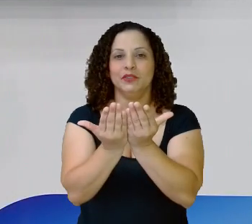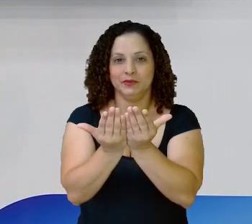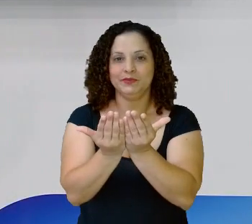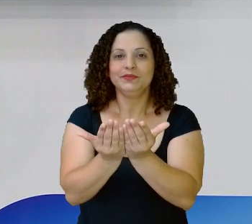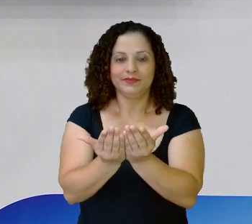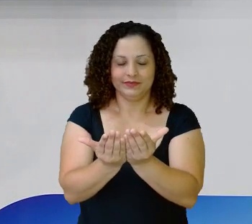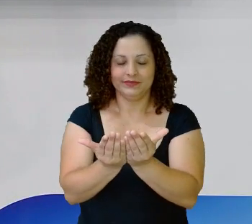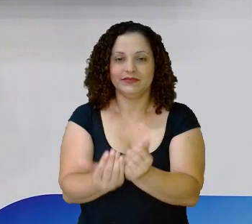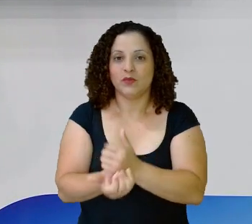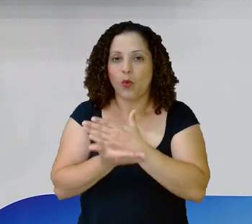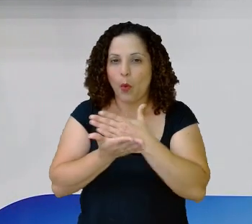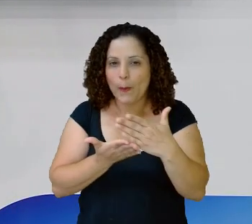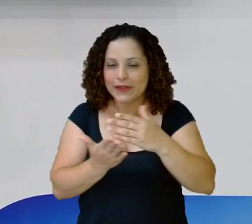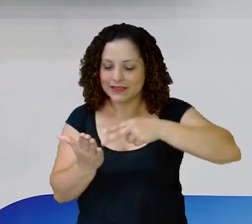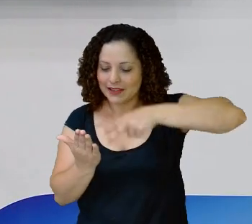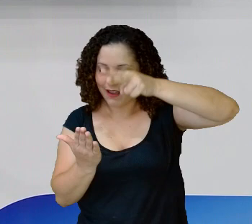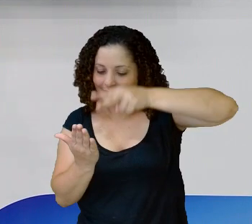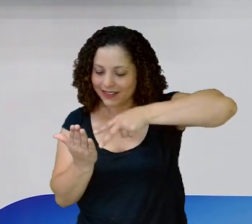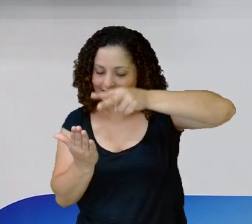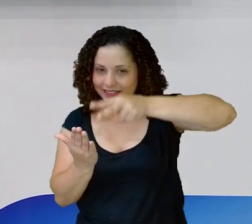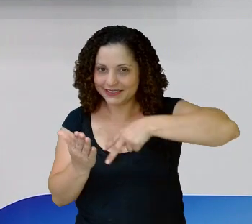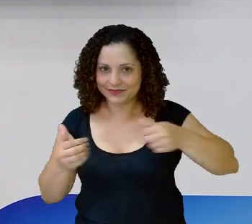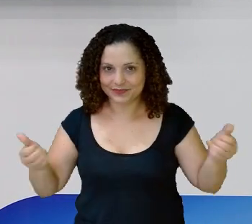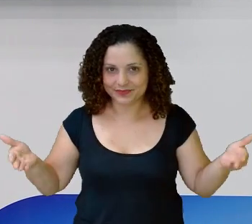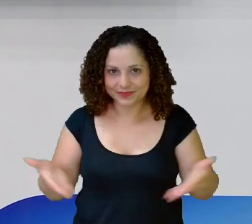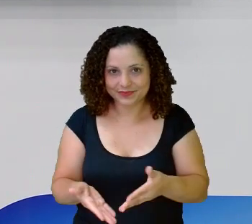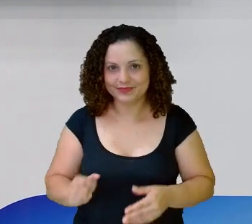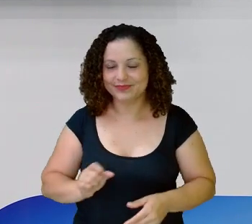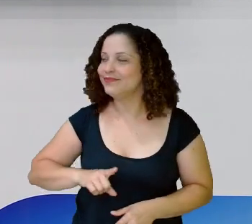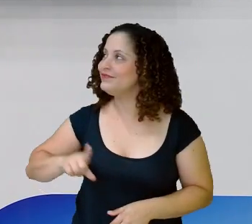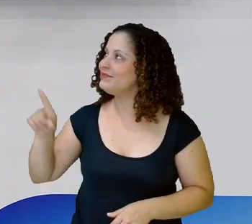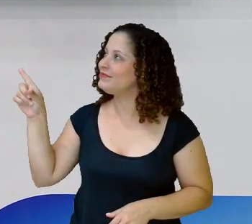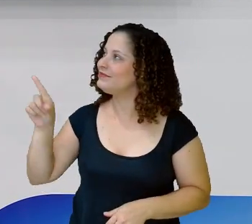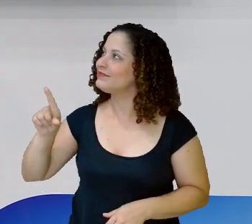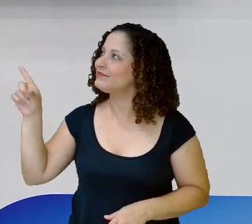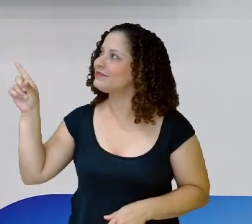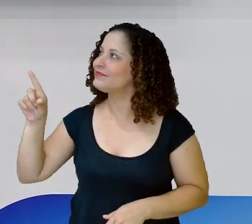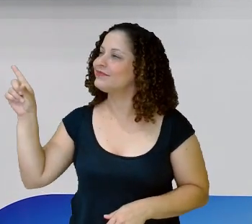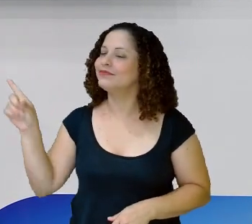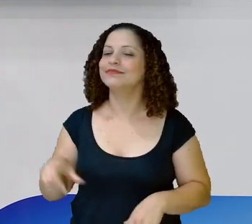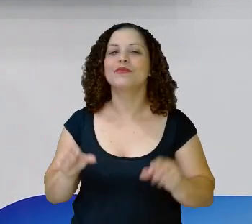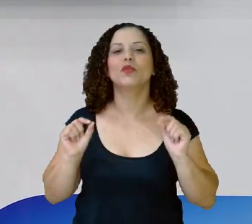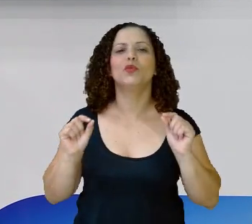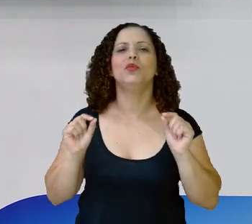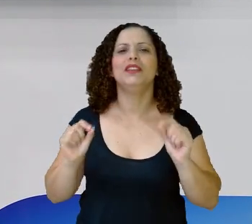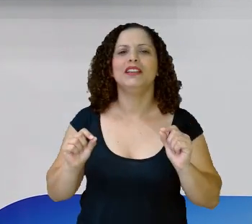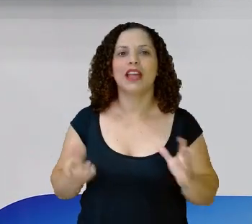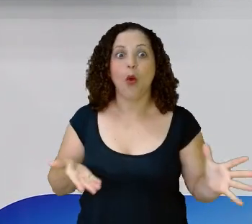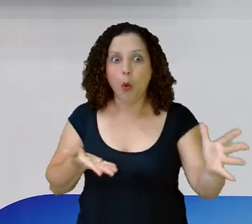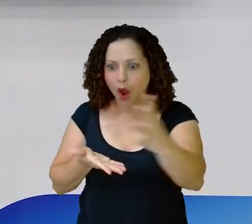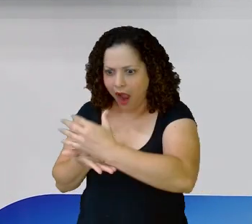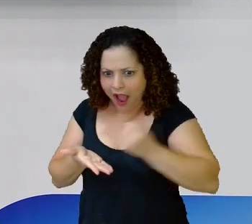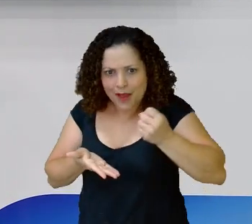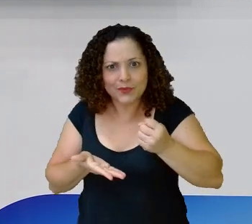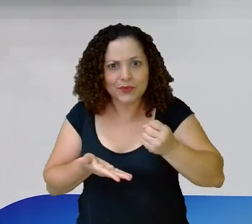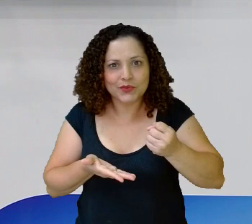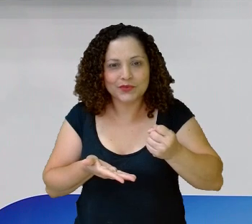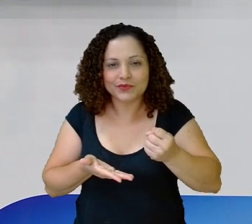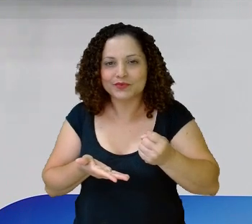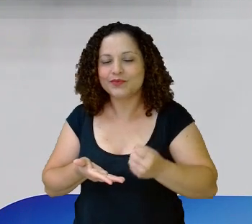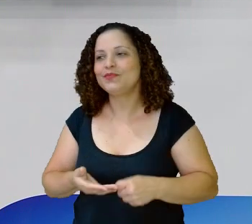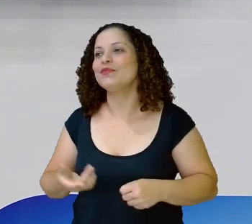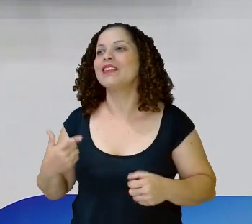vamos começar a fazer a leitura hoje, é esse, ó, o Rapto, sim, o Rapto do